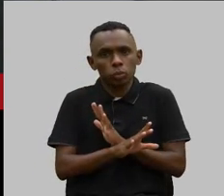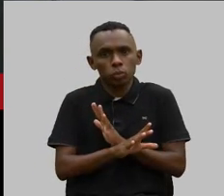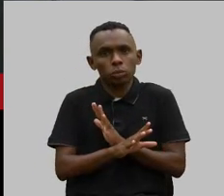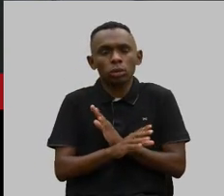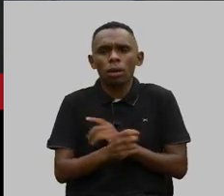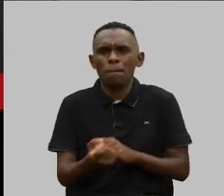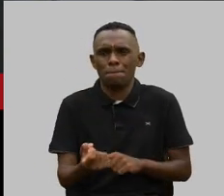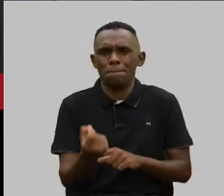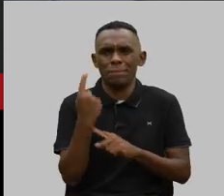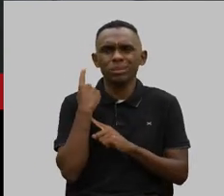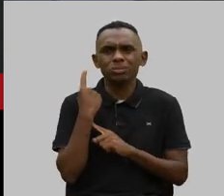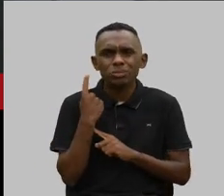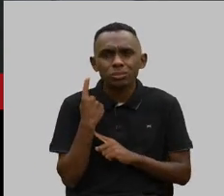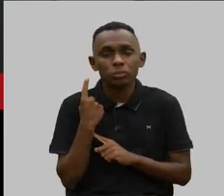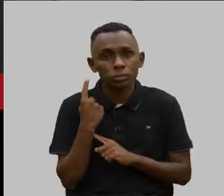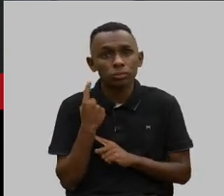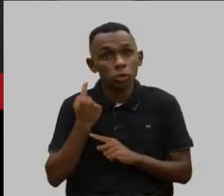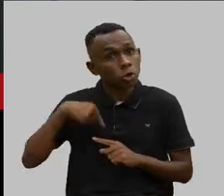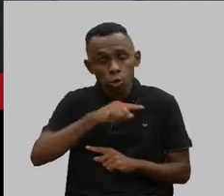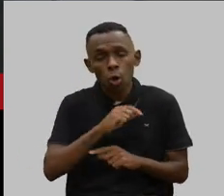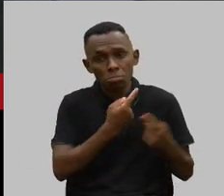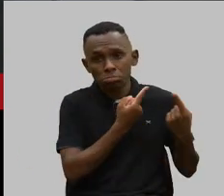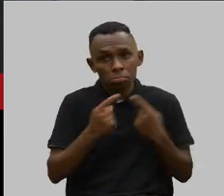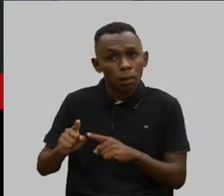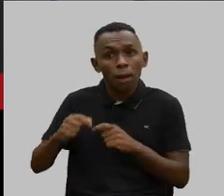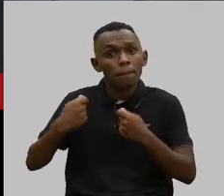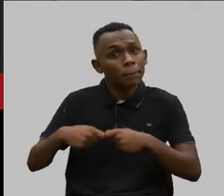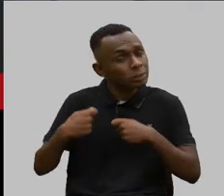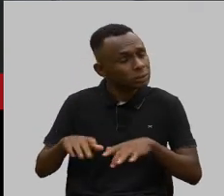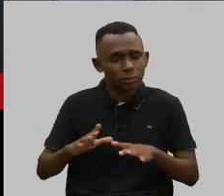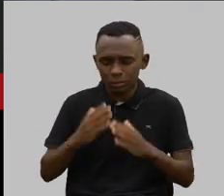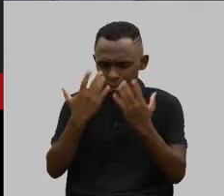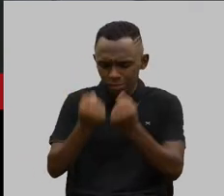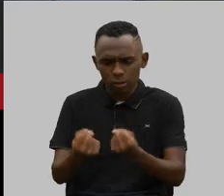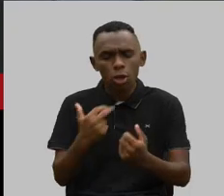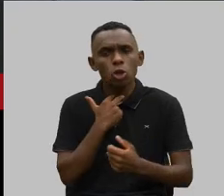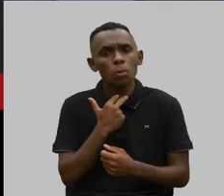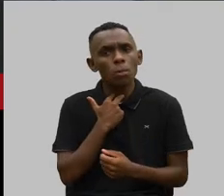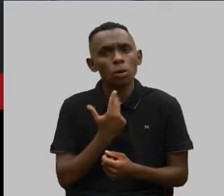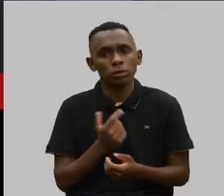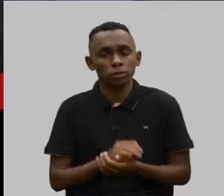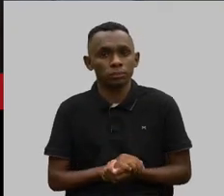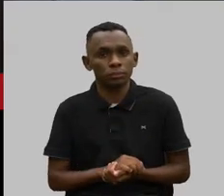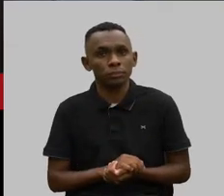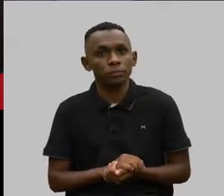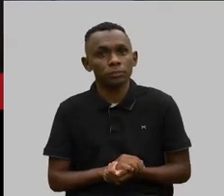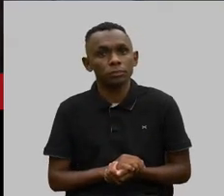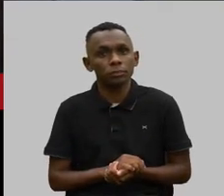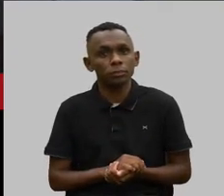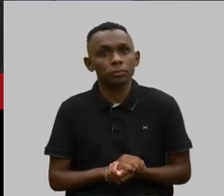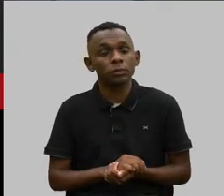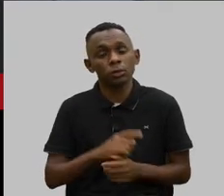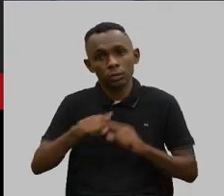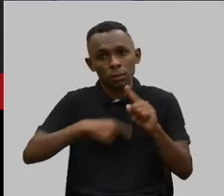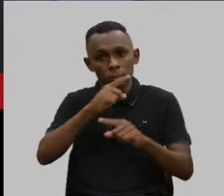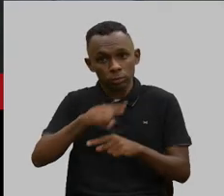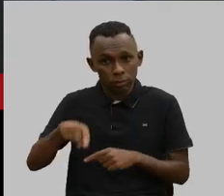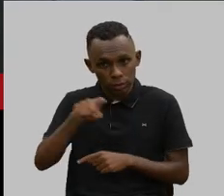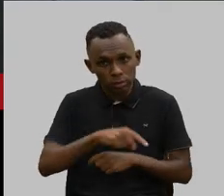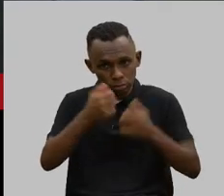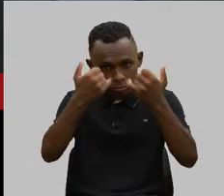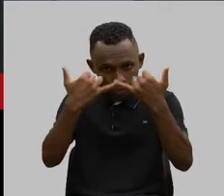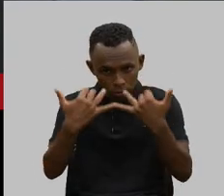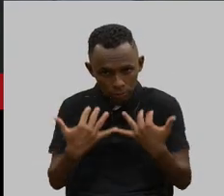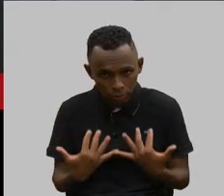Isso é um absurdo prático. Nós temos que combater isso a todo instante. Estou encerrando. Na parte do cancelamento, eu já expliquei aqui as